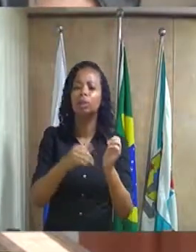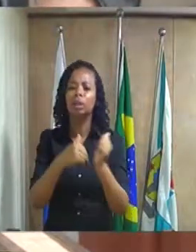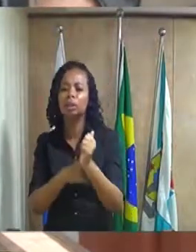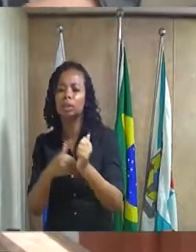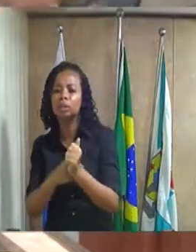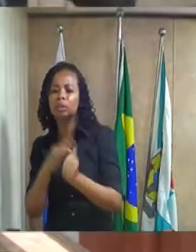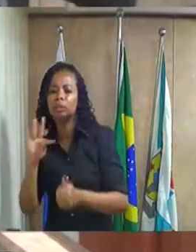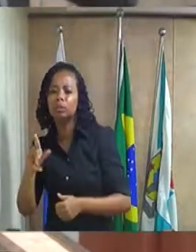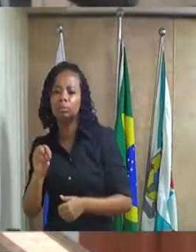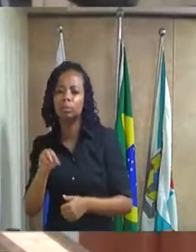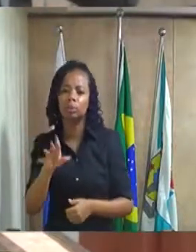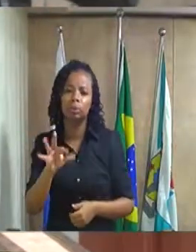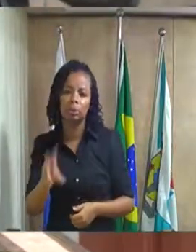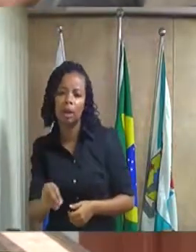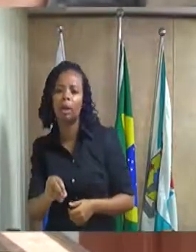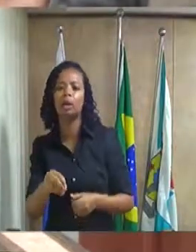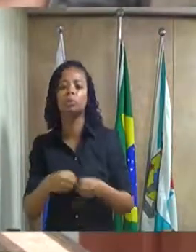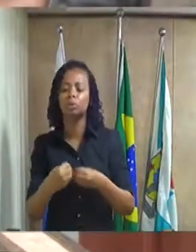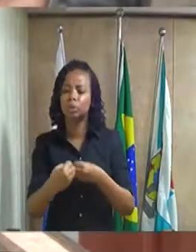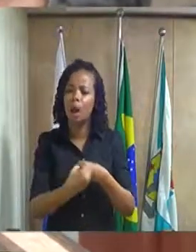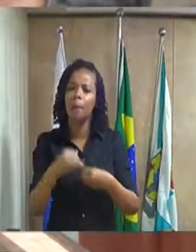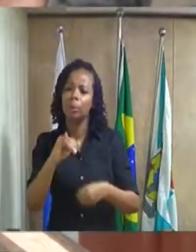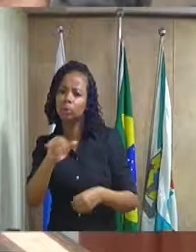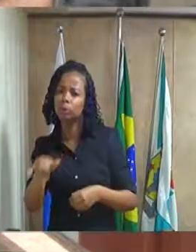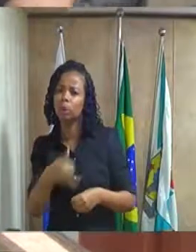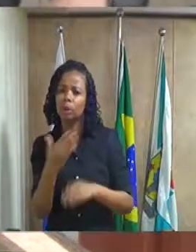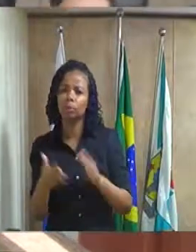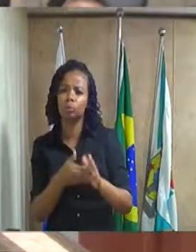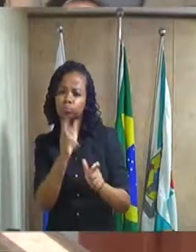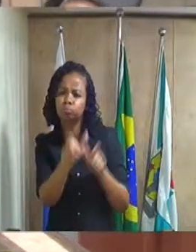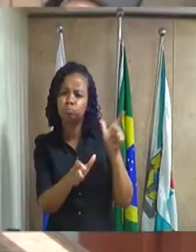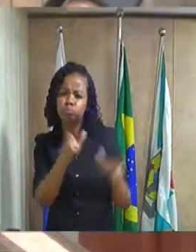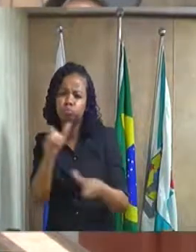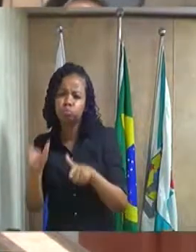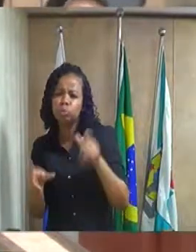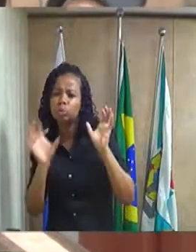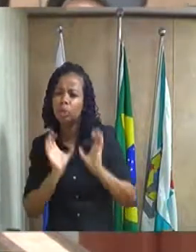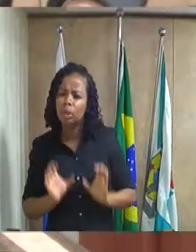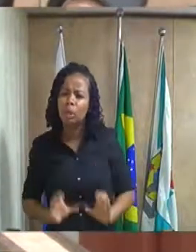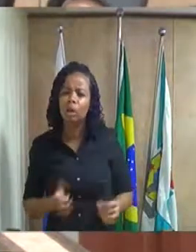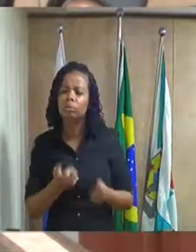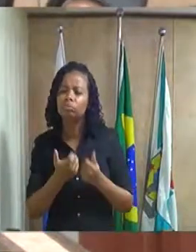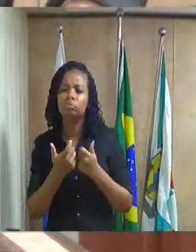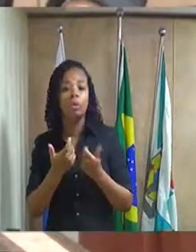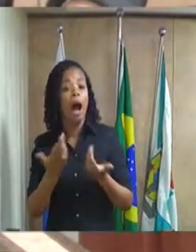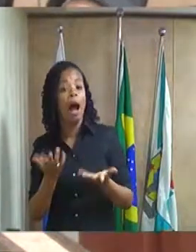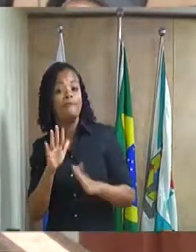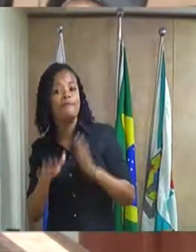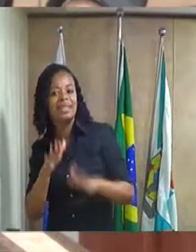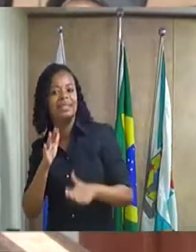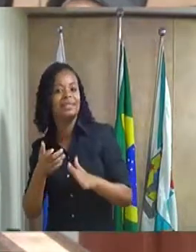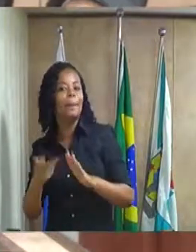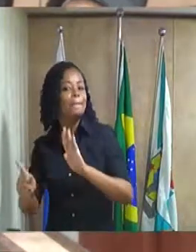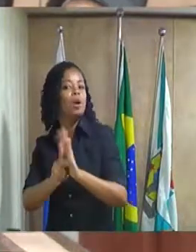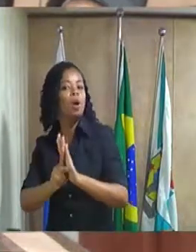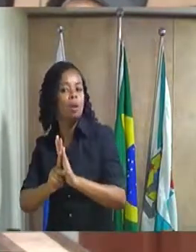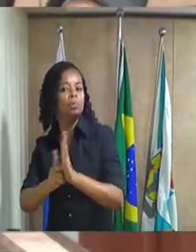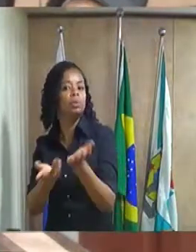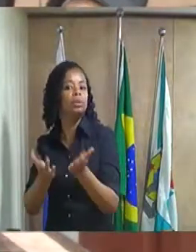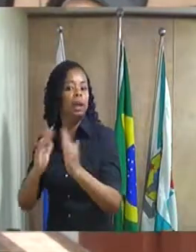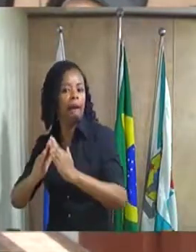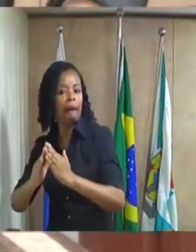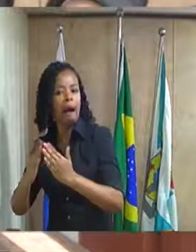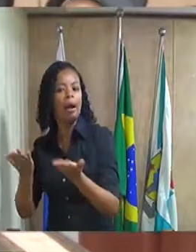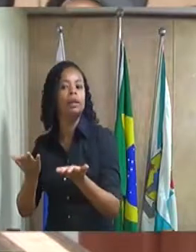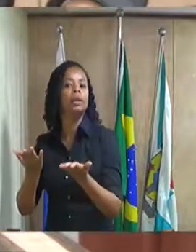dando a oportunidade para que os munícipes, ainda que não sejam proprietários das suas casas, dos seus